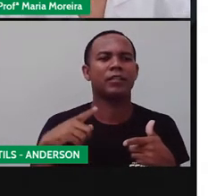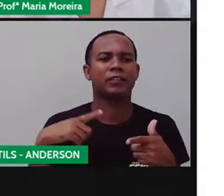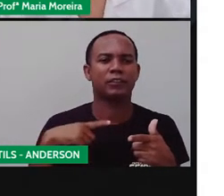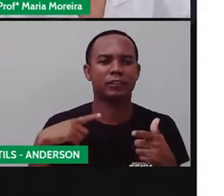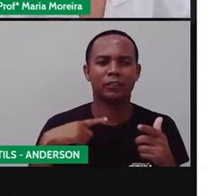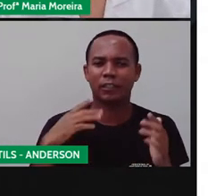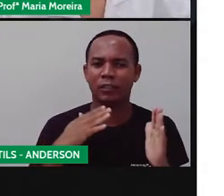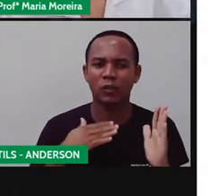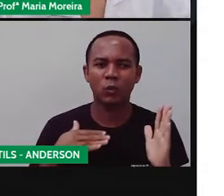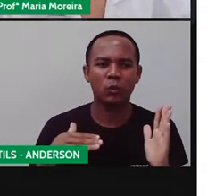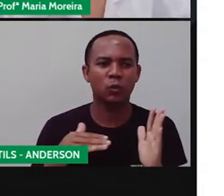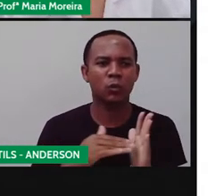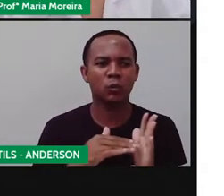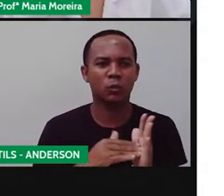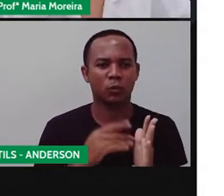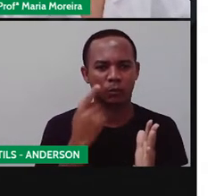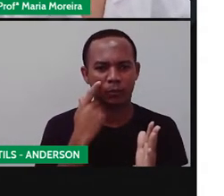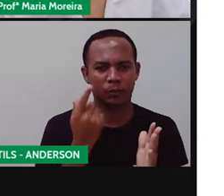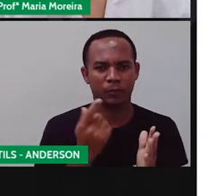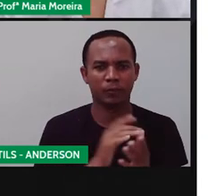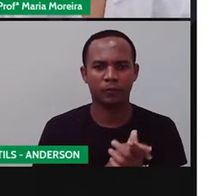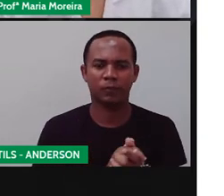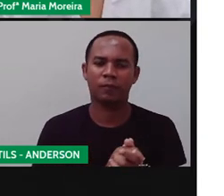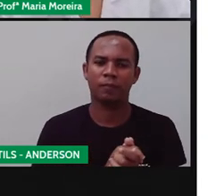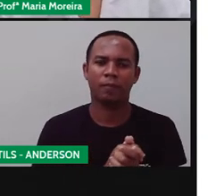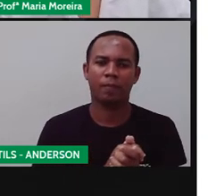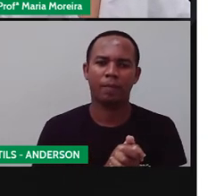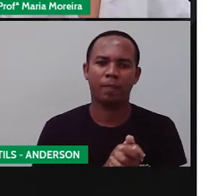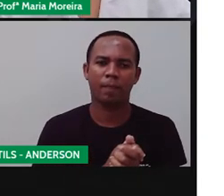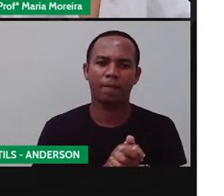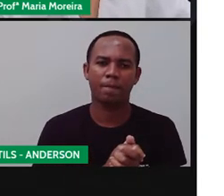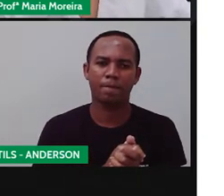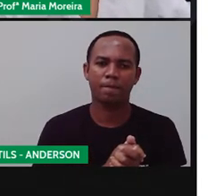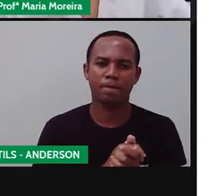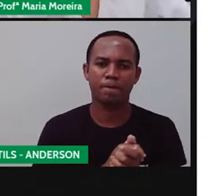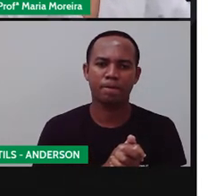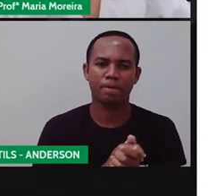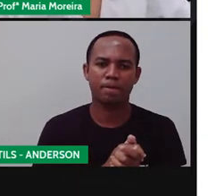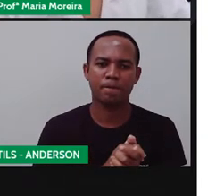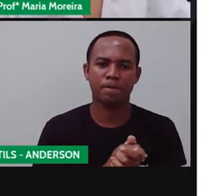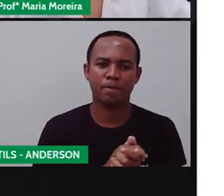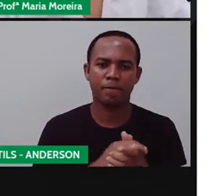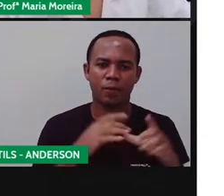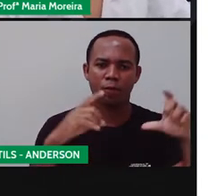Né? Vamos aqui. E aqui, na verdade, é uma imagem, né?